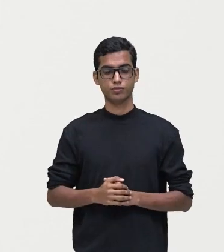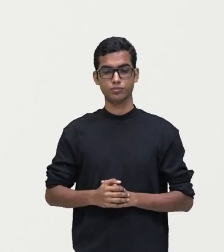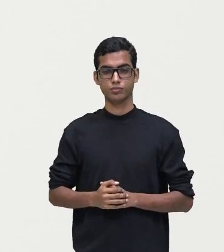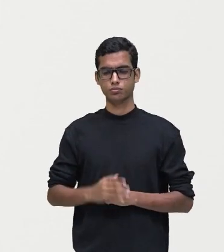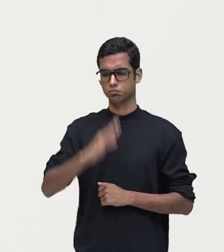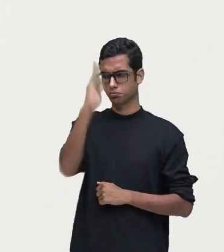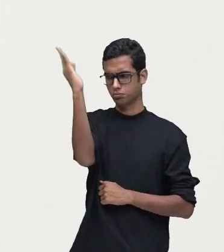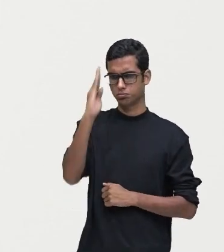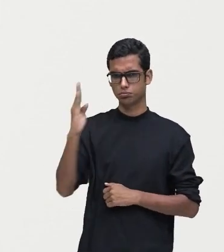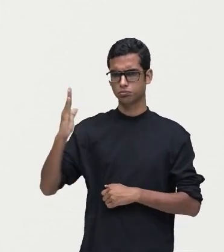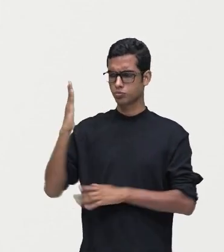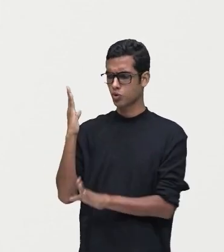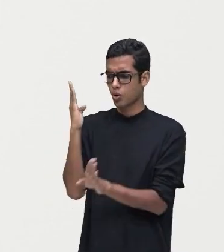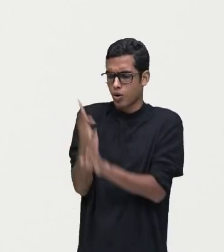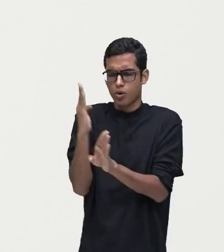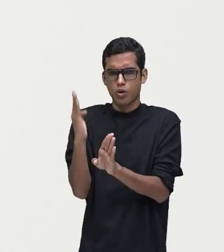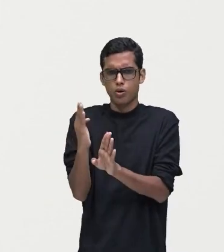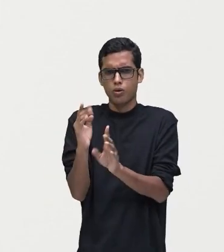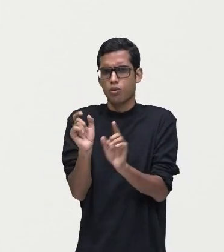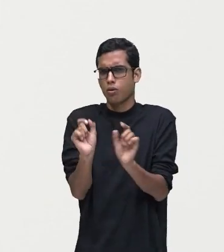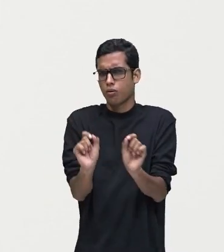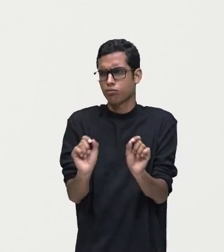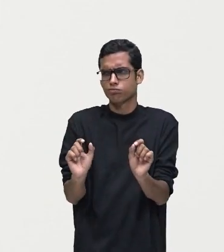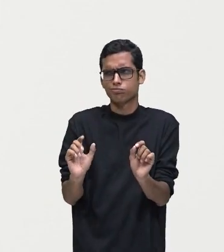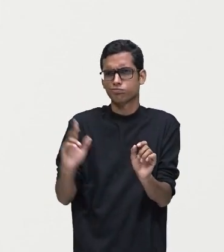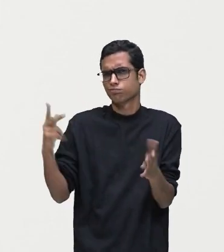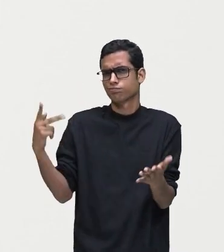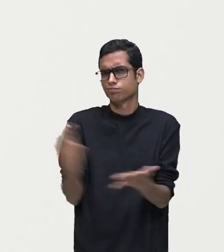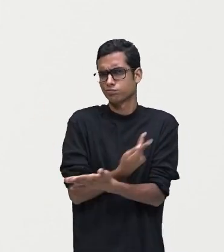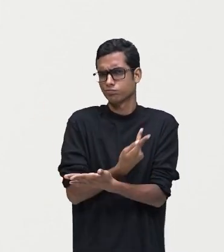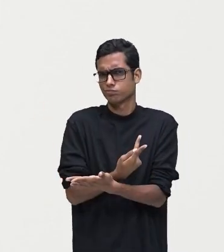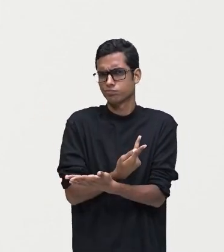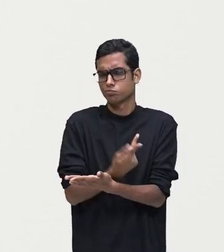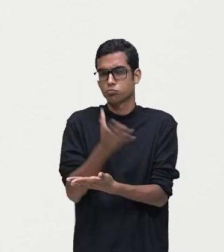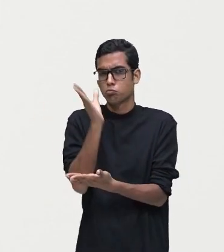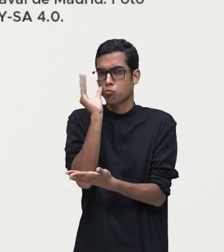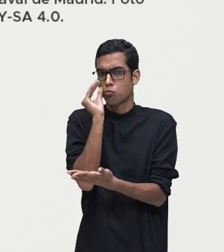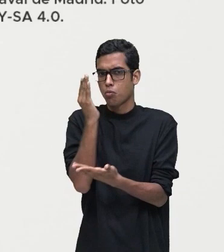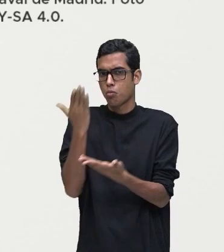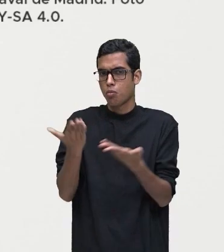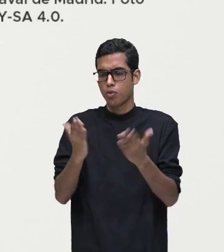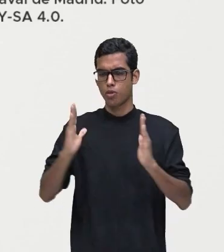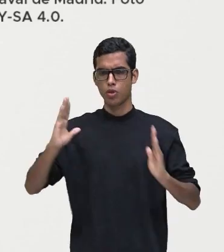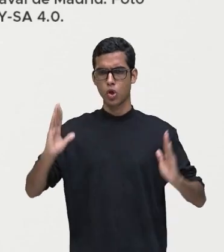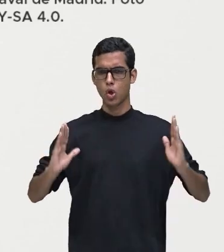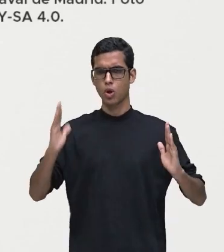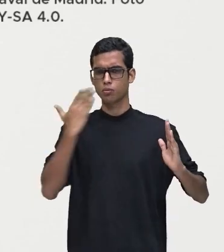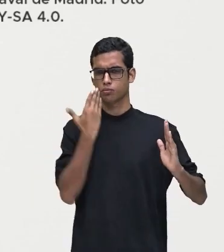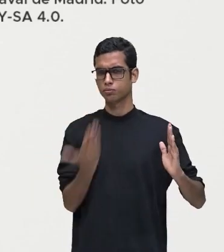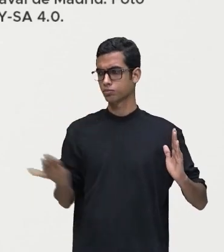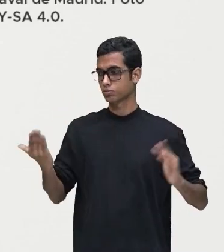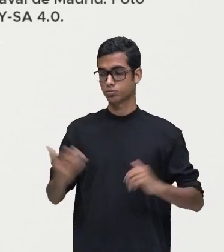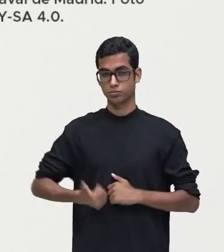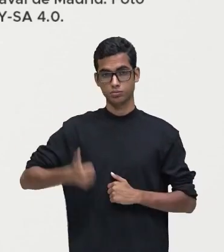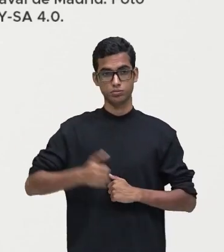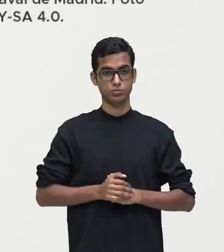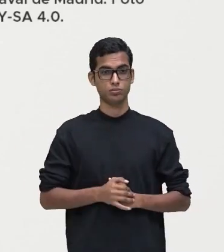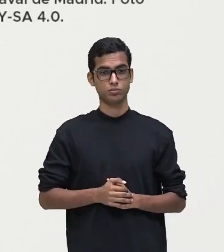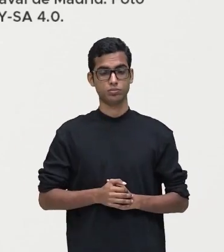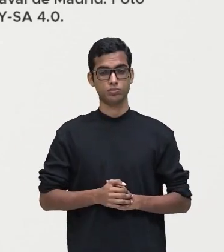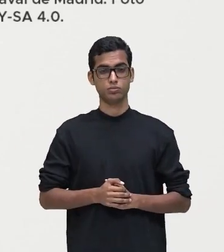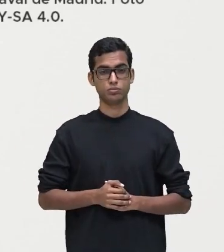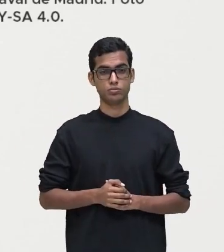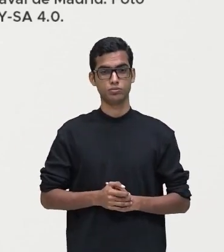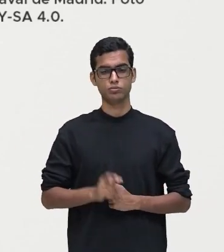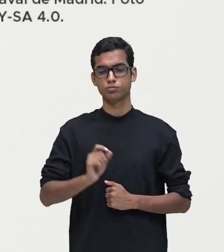descobrimento do Brasil, o que será que ocorreu? Que curiosidade existe neste período? E aí, vamos à primeira. Quem realmente